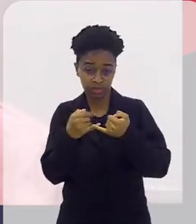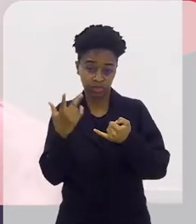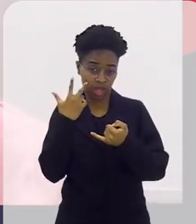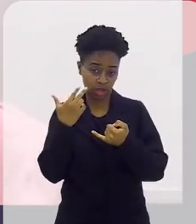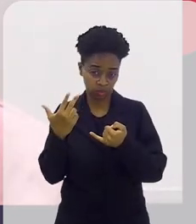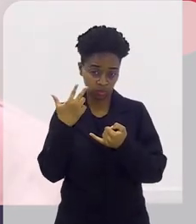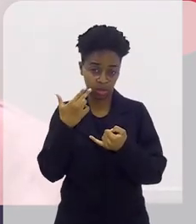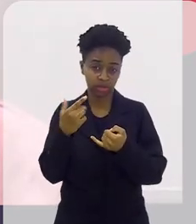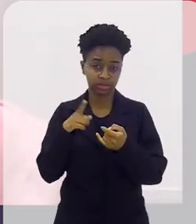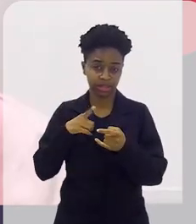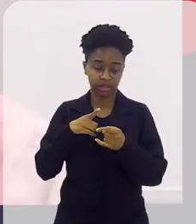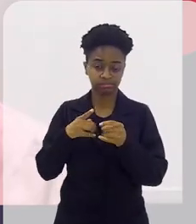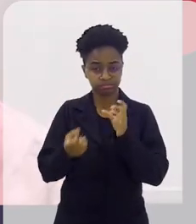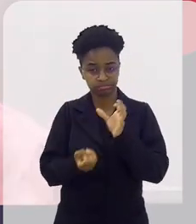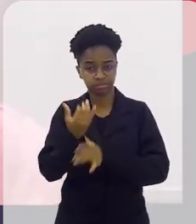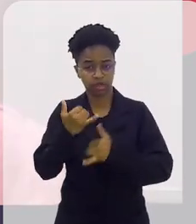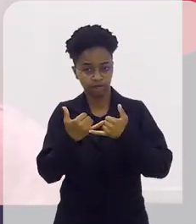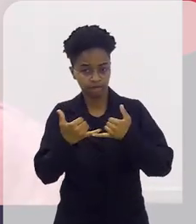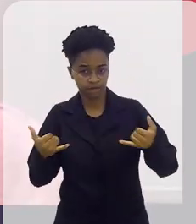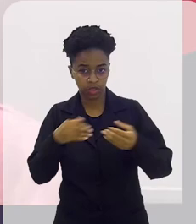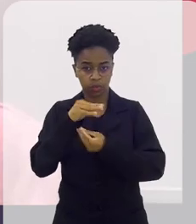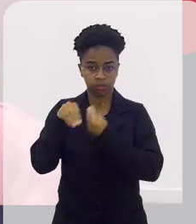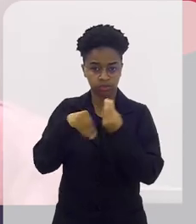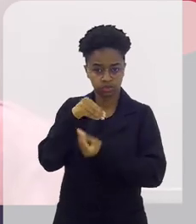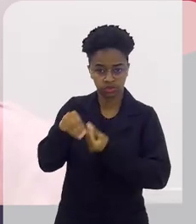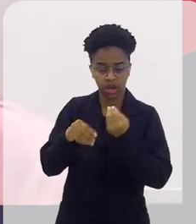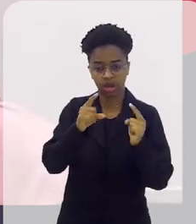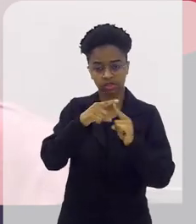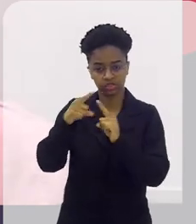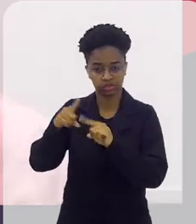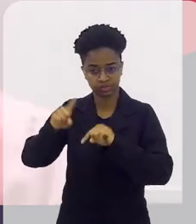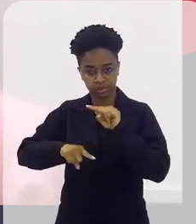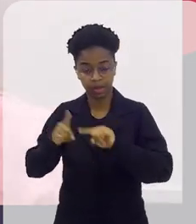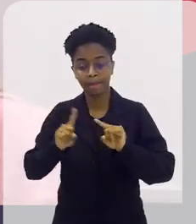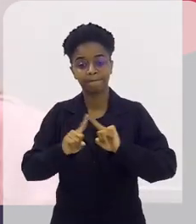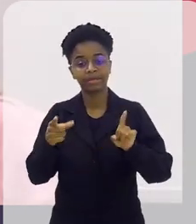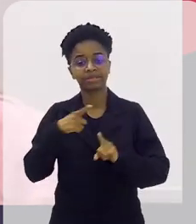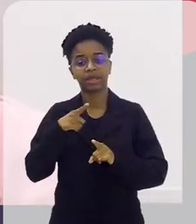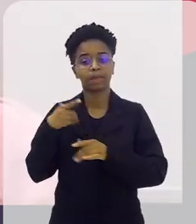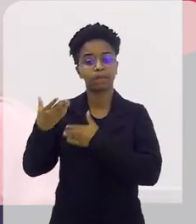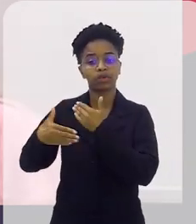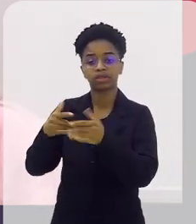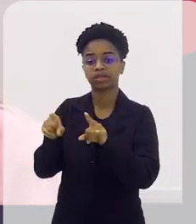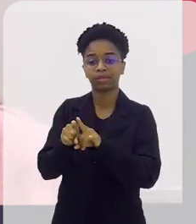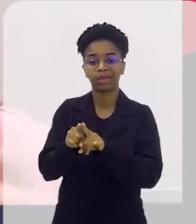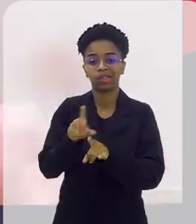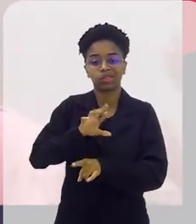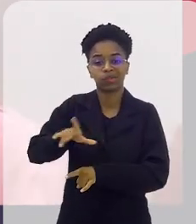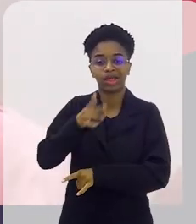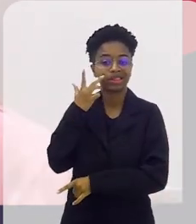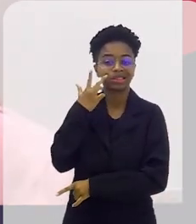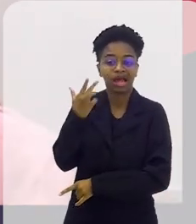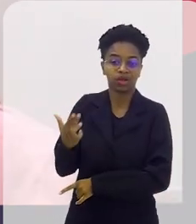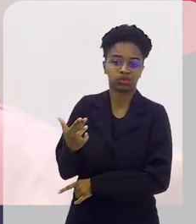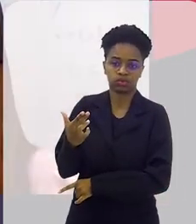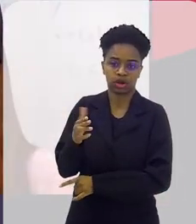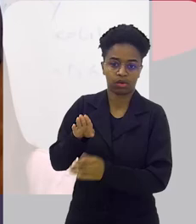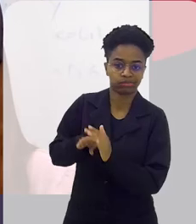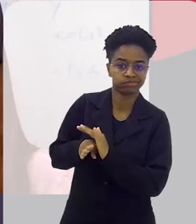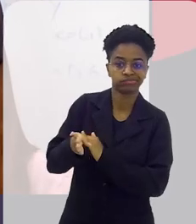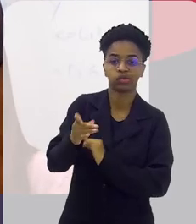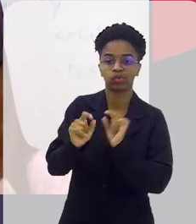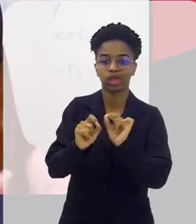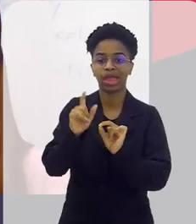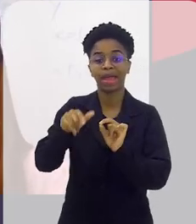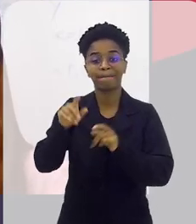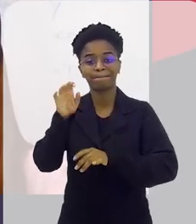fiação convencional de fazer o fio propriamente dito, de misturar as fibras, existe todo um processo que não é convencional, que